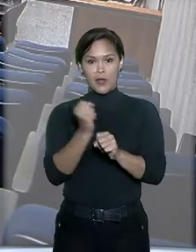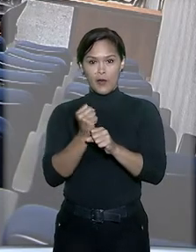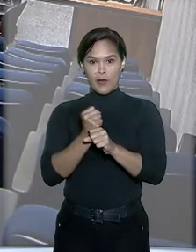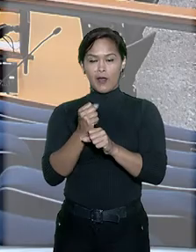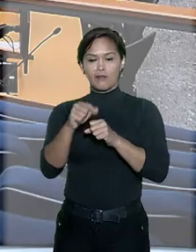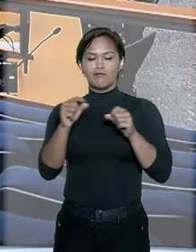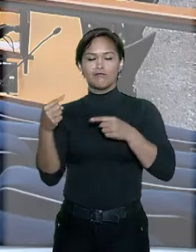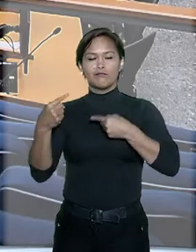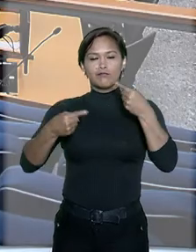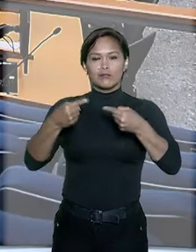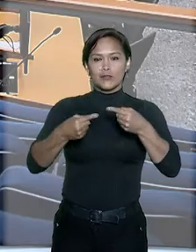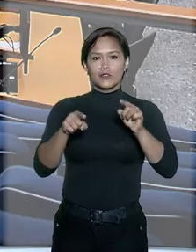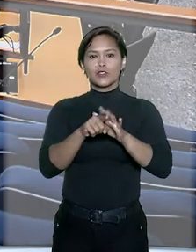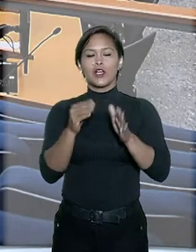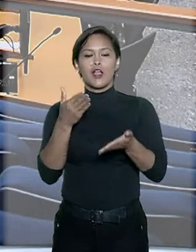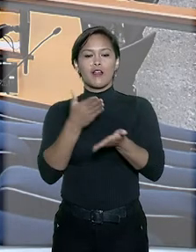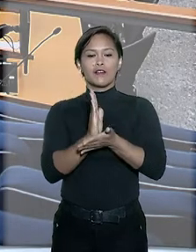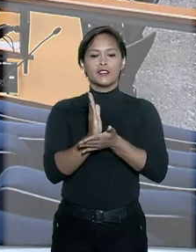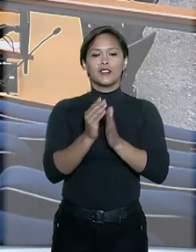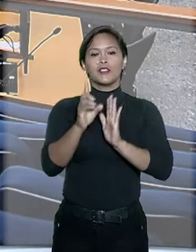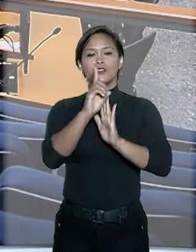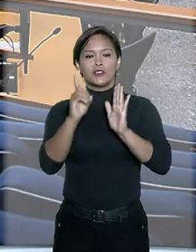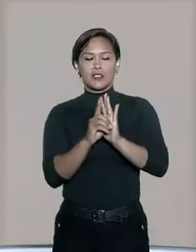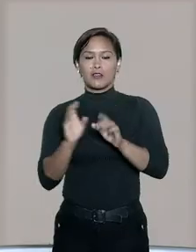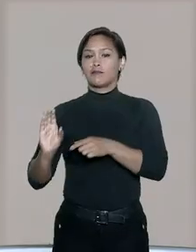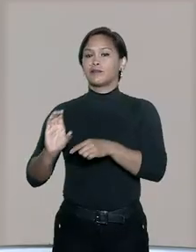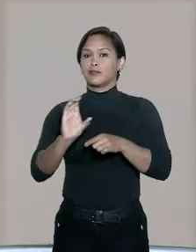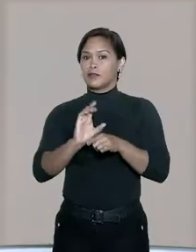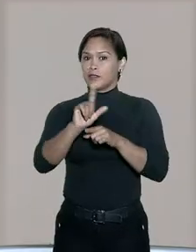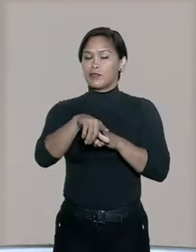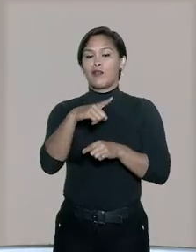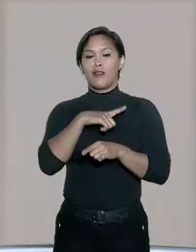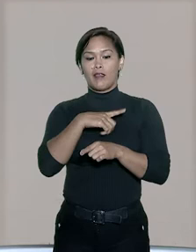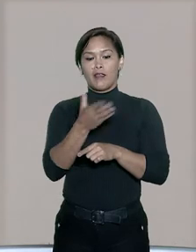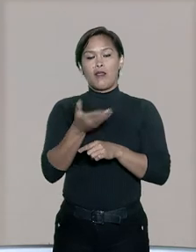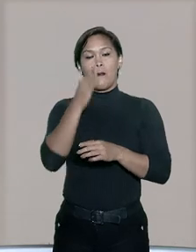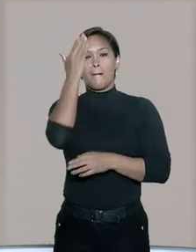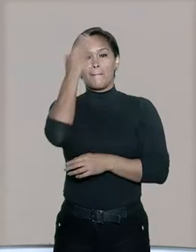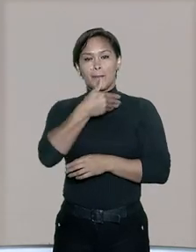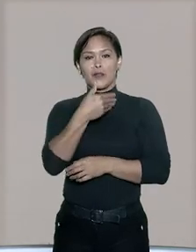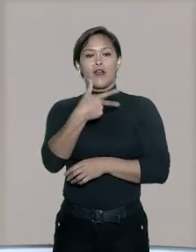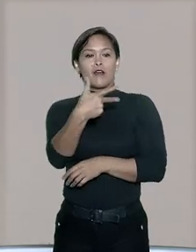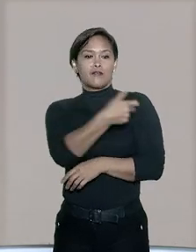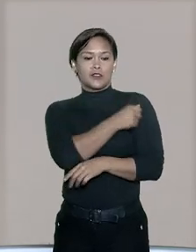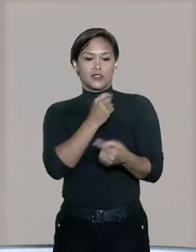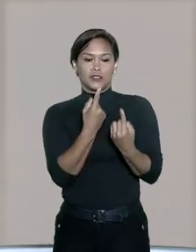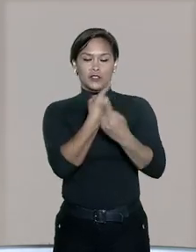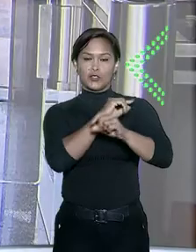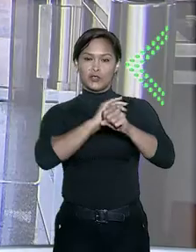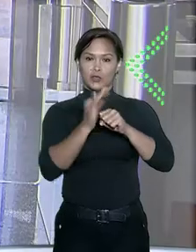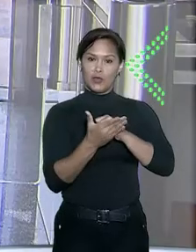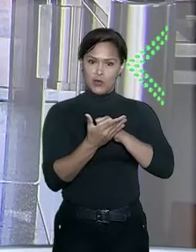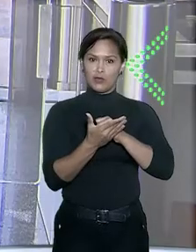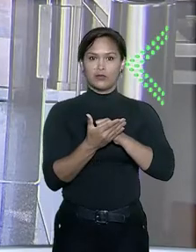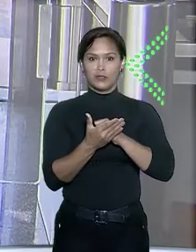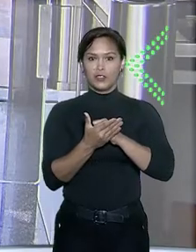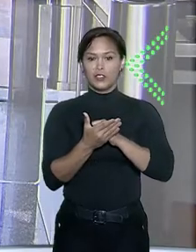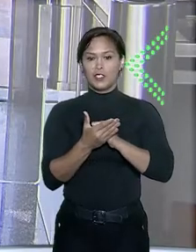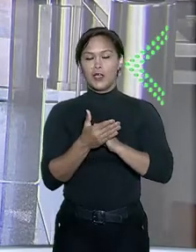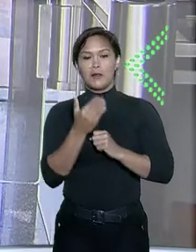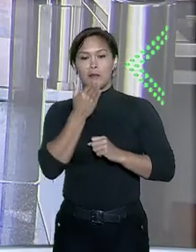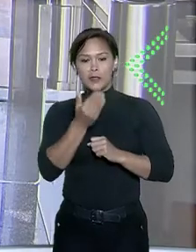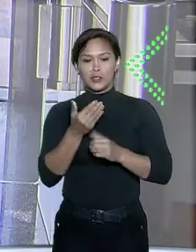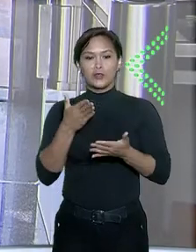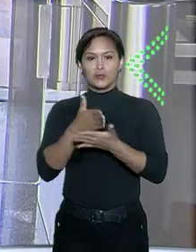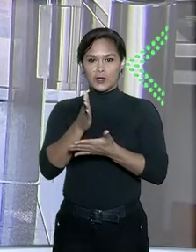pela discussão sobre a validade de decretos estaduais que exigem a comprovação da vacinação contra a Covid-19 como requisito